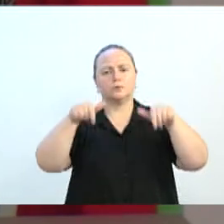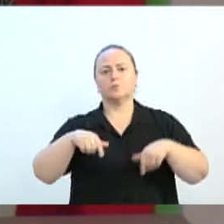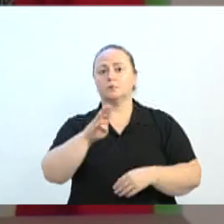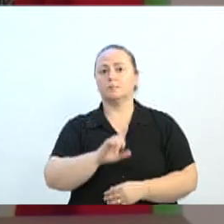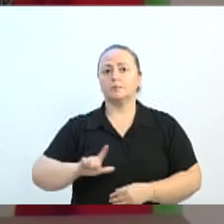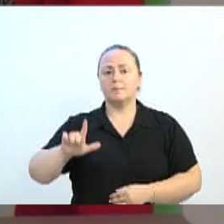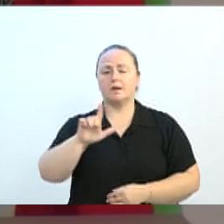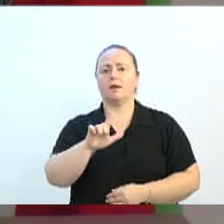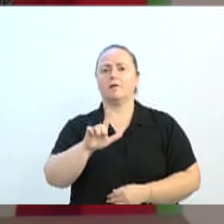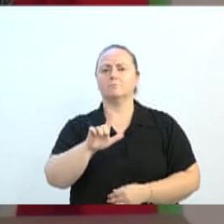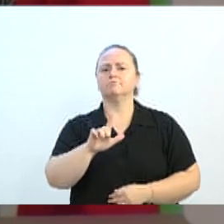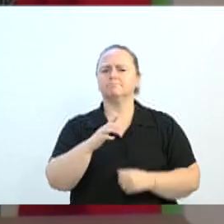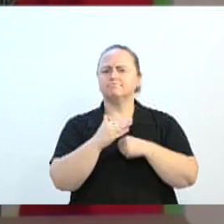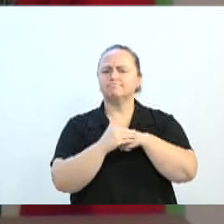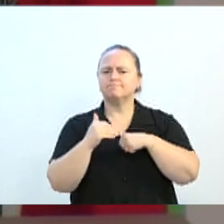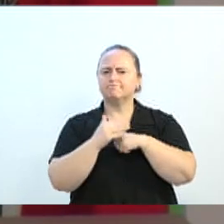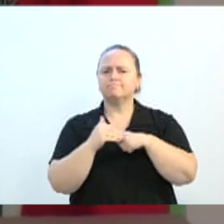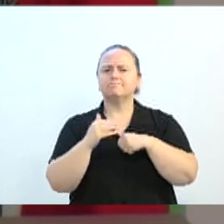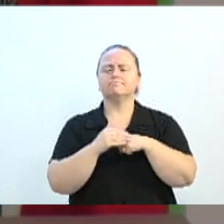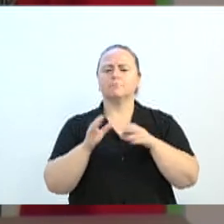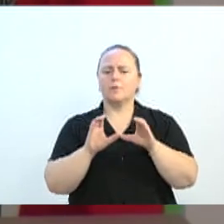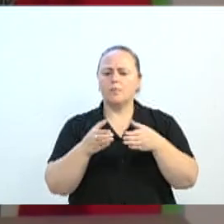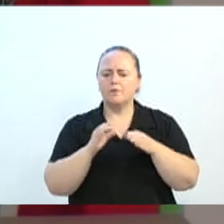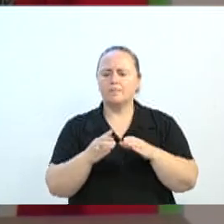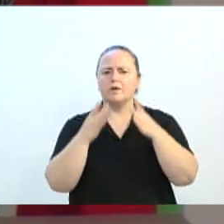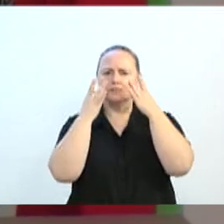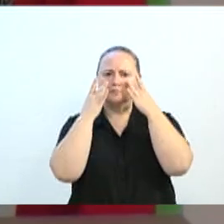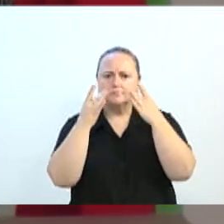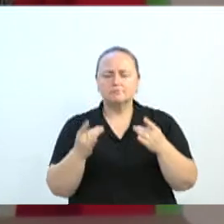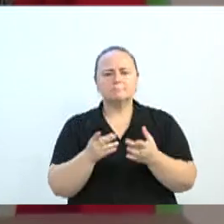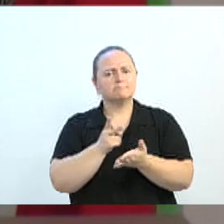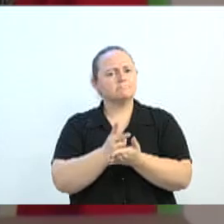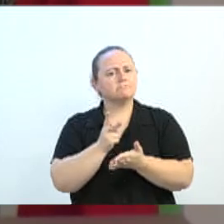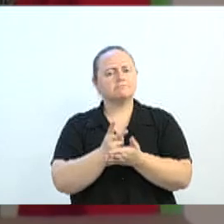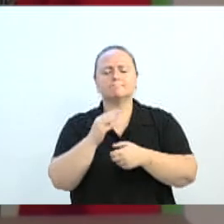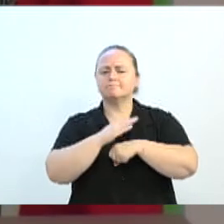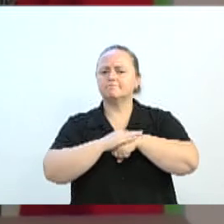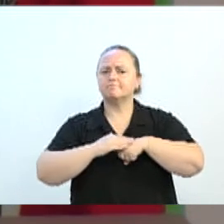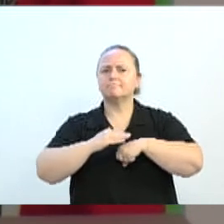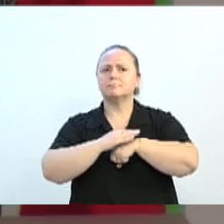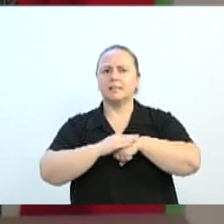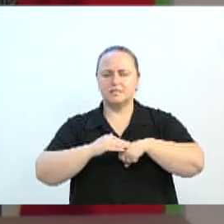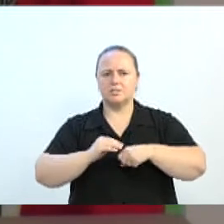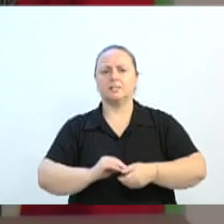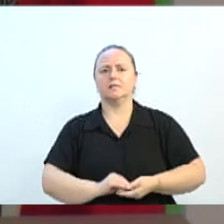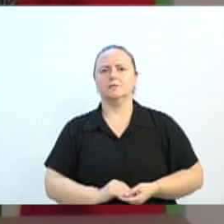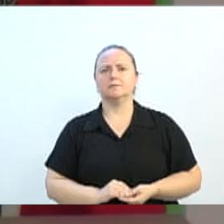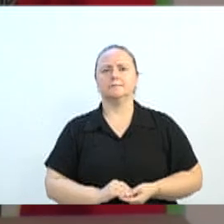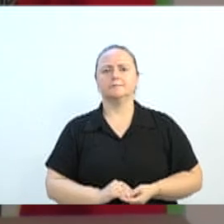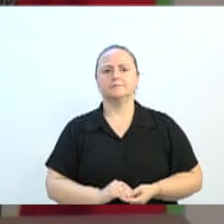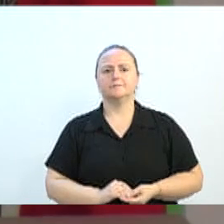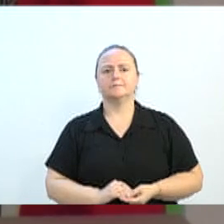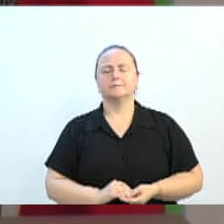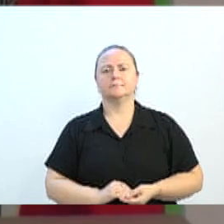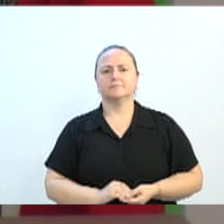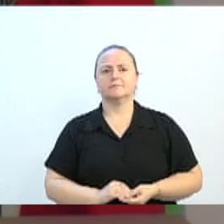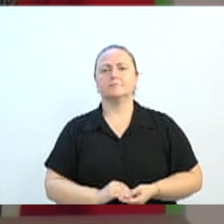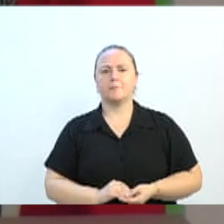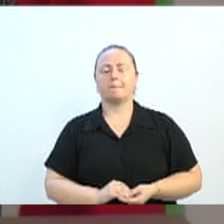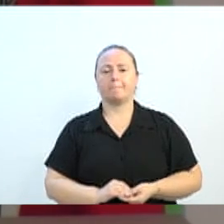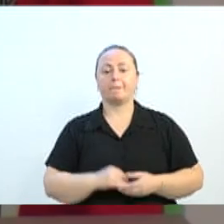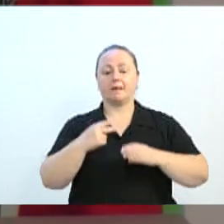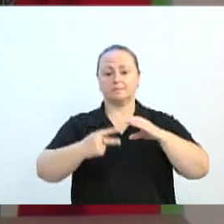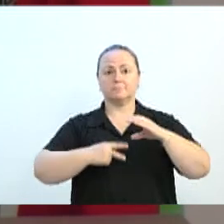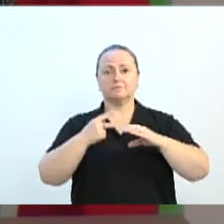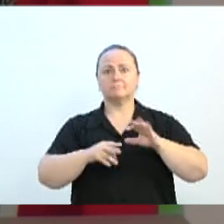àqueles que a gente convive aqui e que sempre são tão atenciosos, tão generosos, e que realmente fazem a diferença para que essa Câmara Municipal